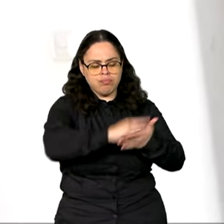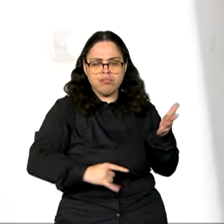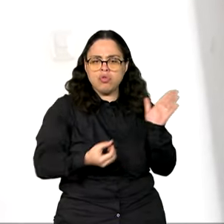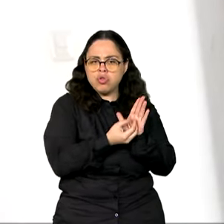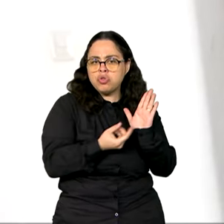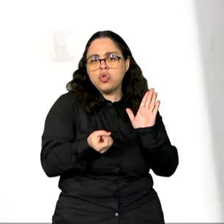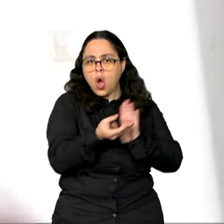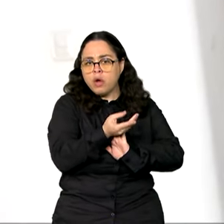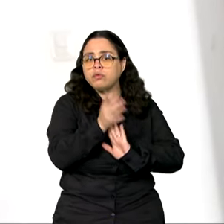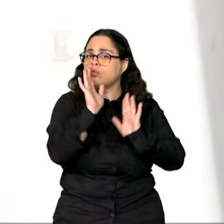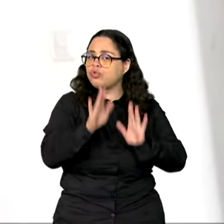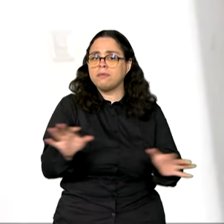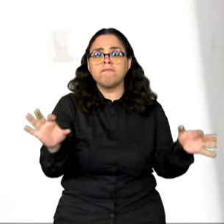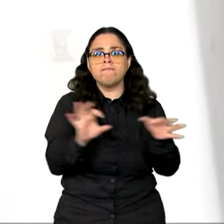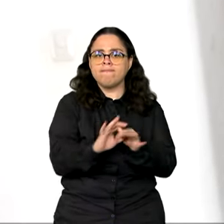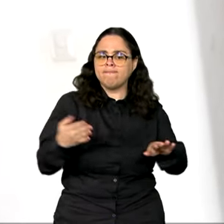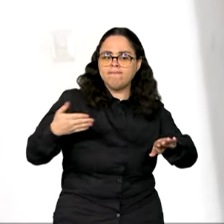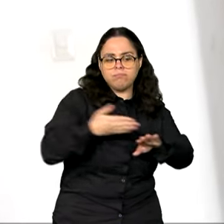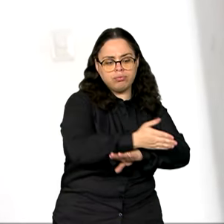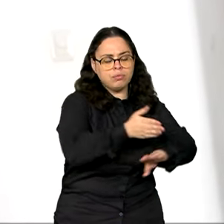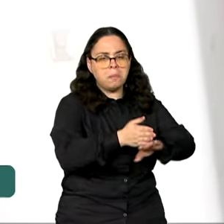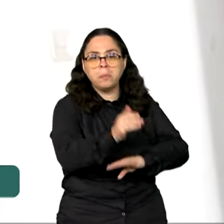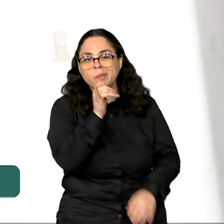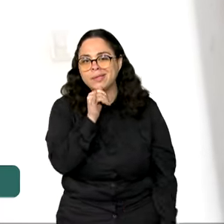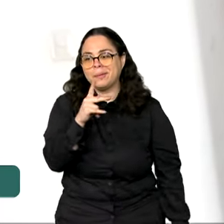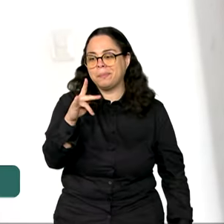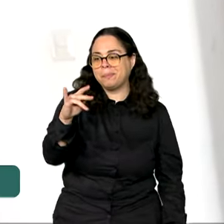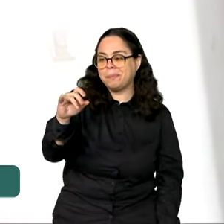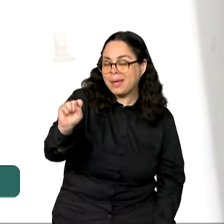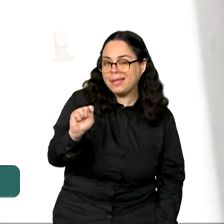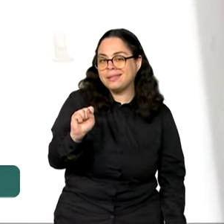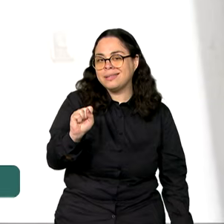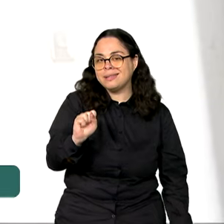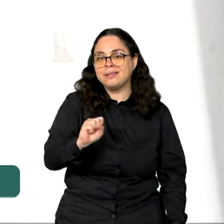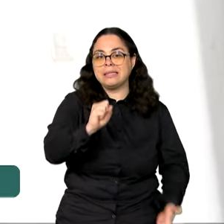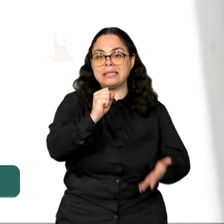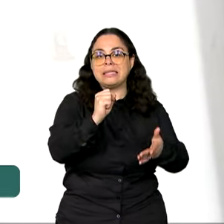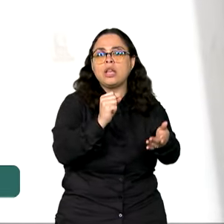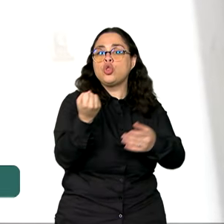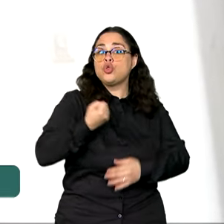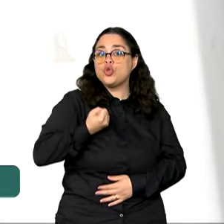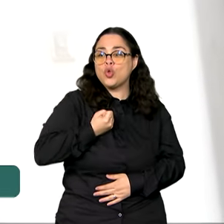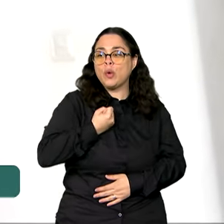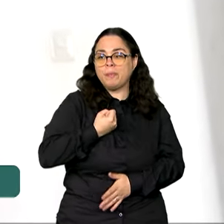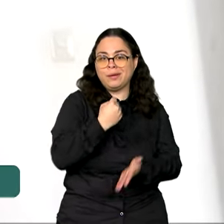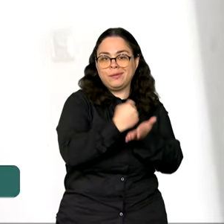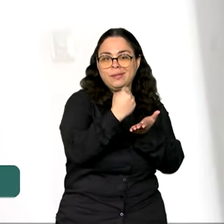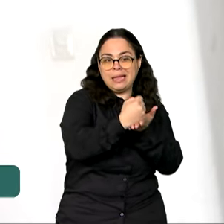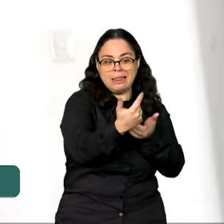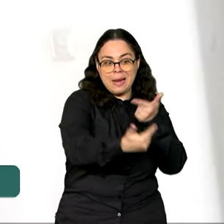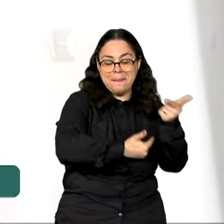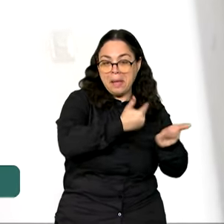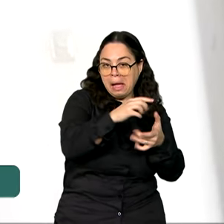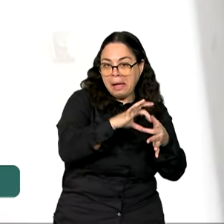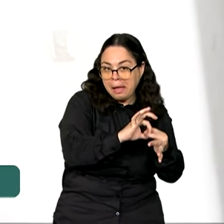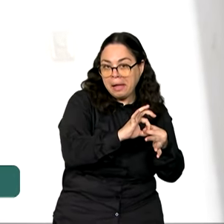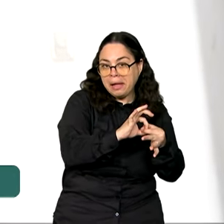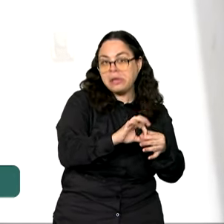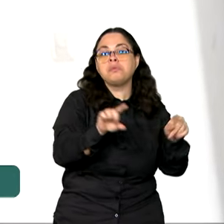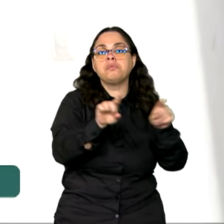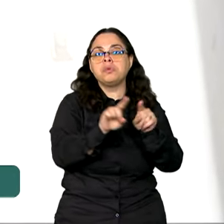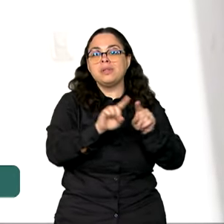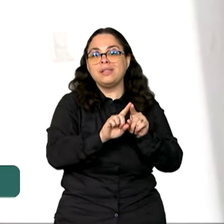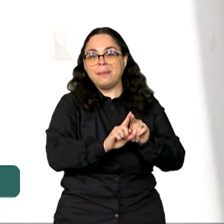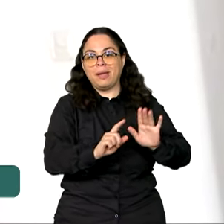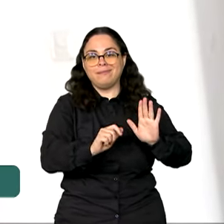você já tem acesso a vários outros, ao PIS, ao número da carteira de trabalho, também o